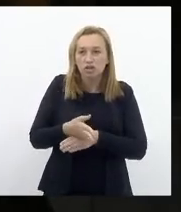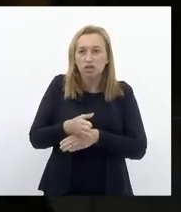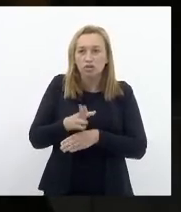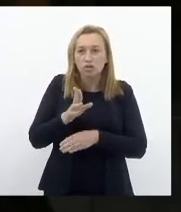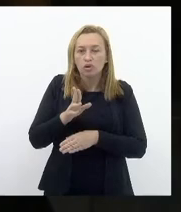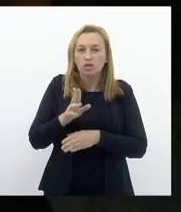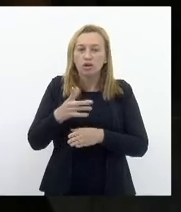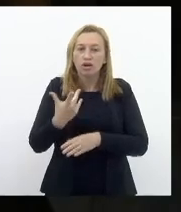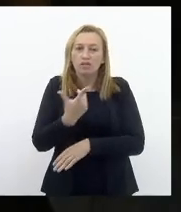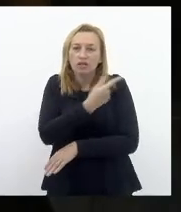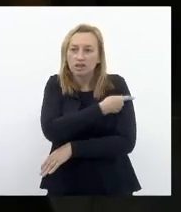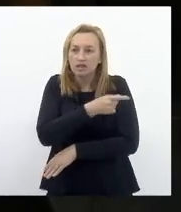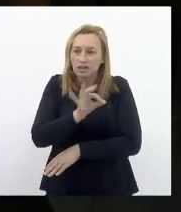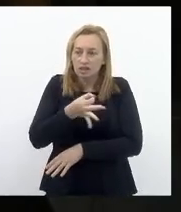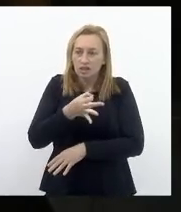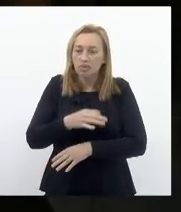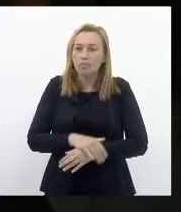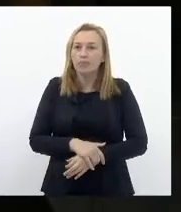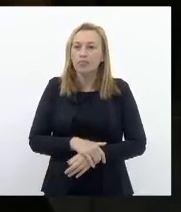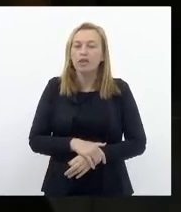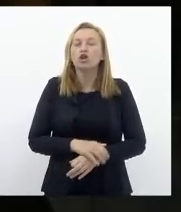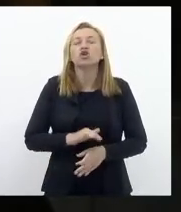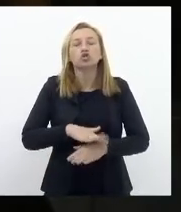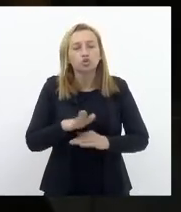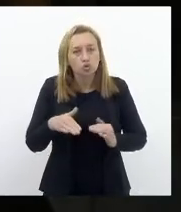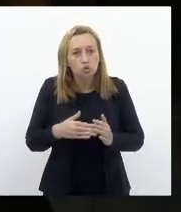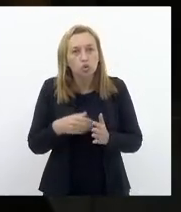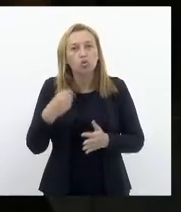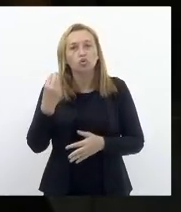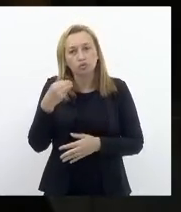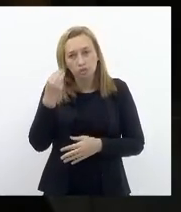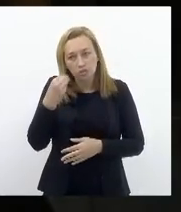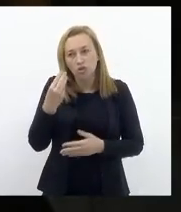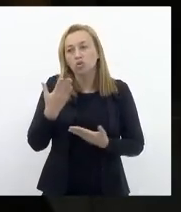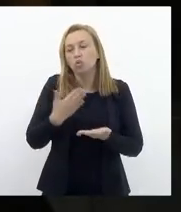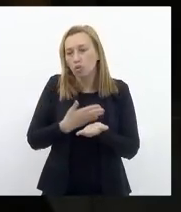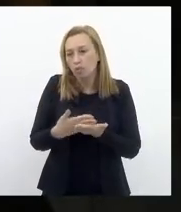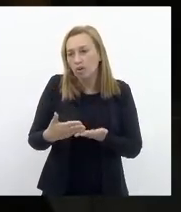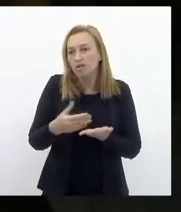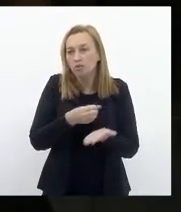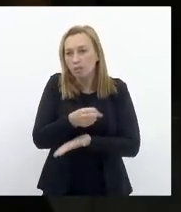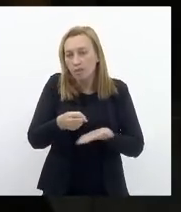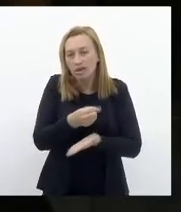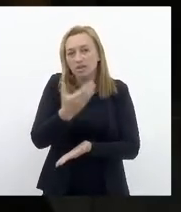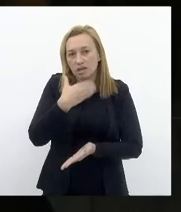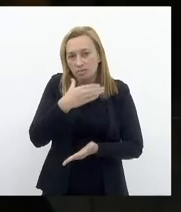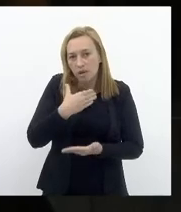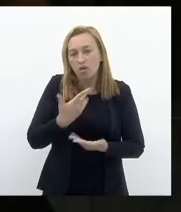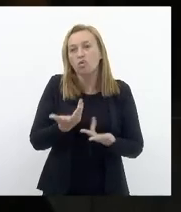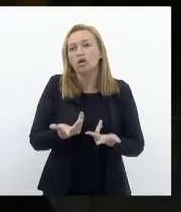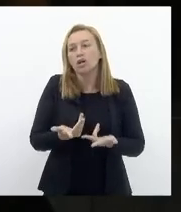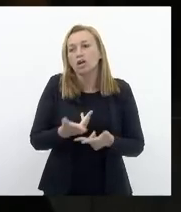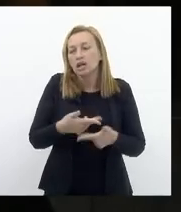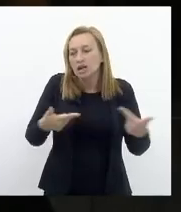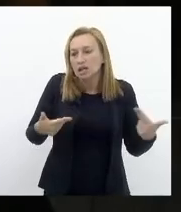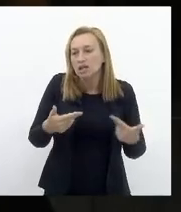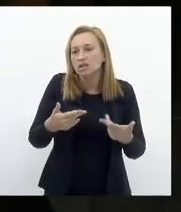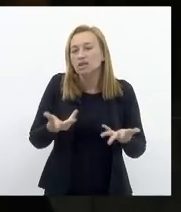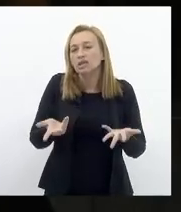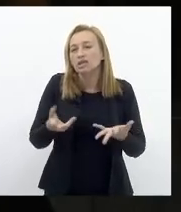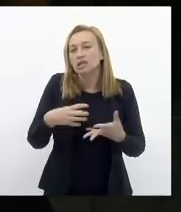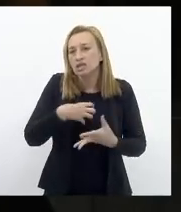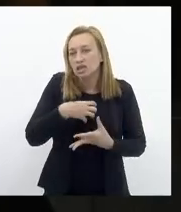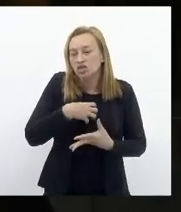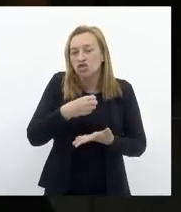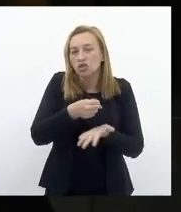As vacinas Inclusive Todos os experimentos Começam Com a base Animal Então nesse sentido É um biotério Que